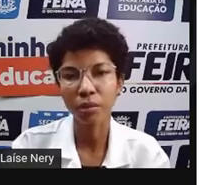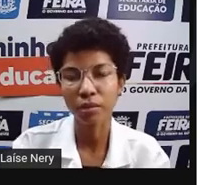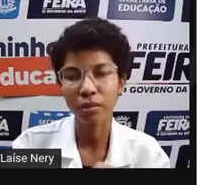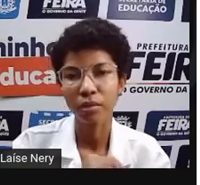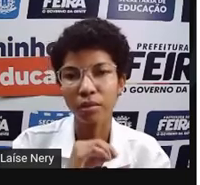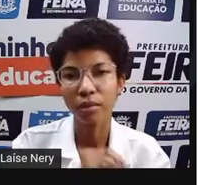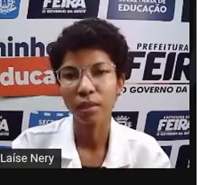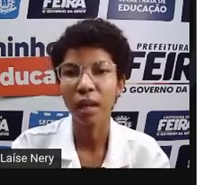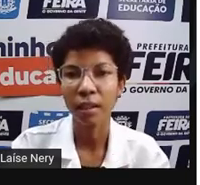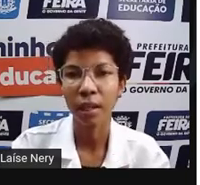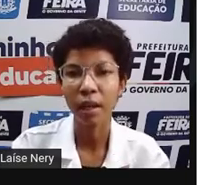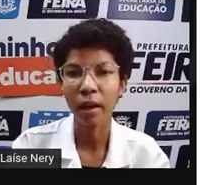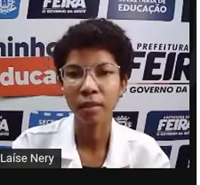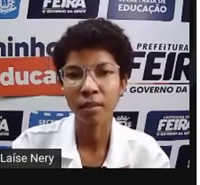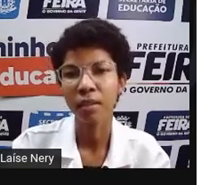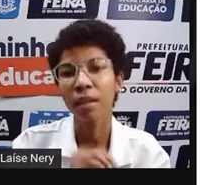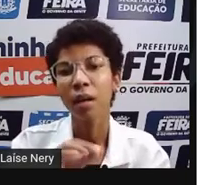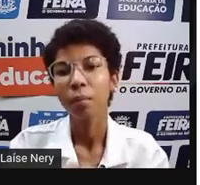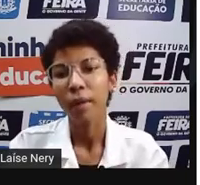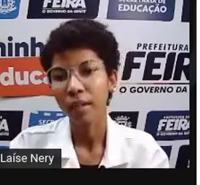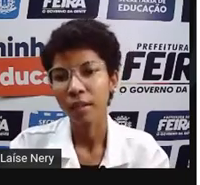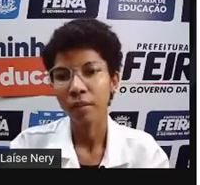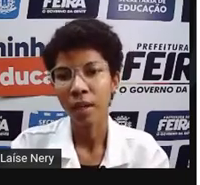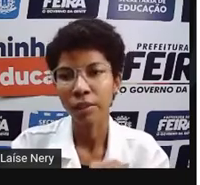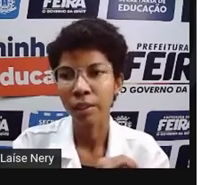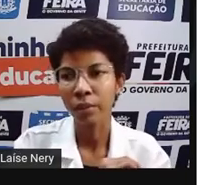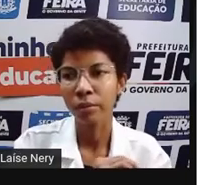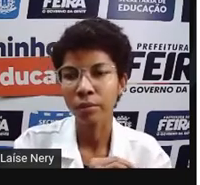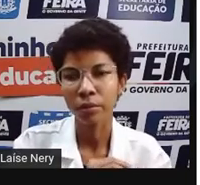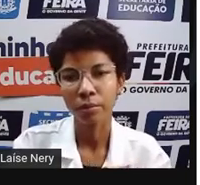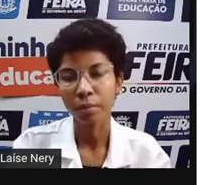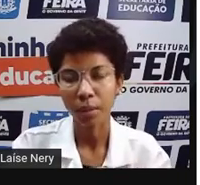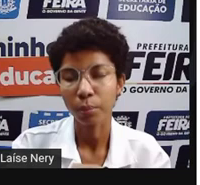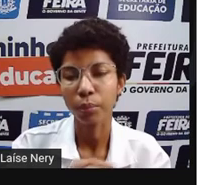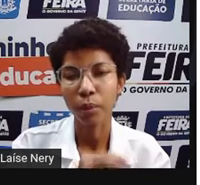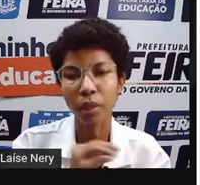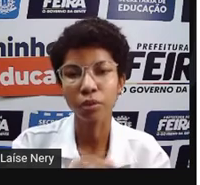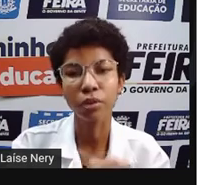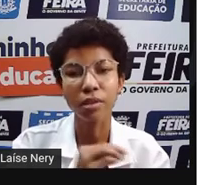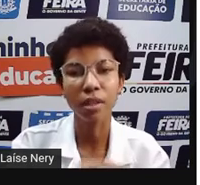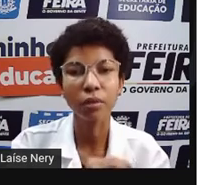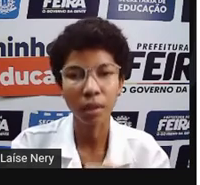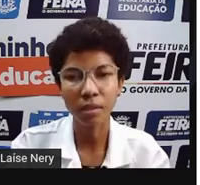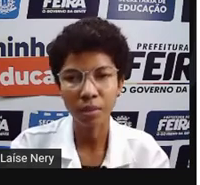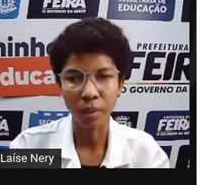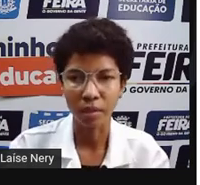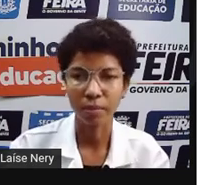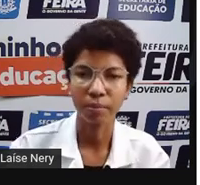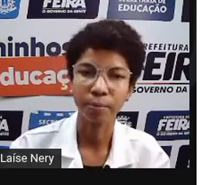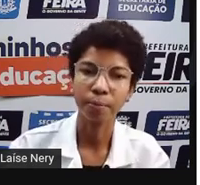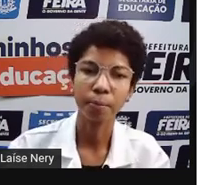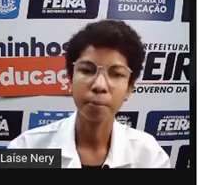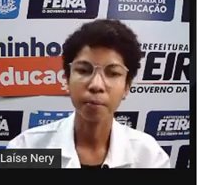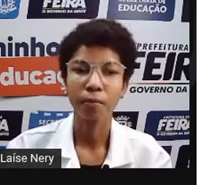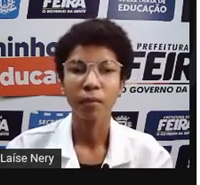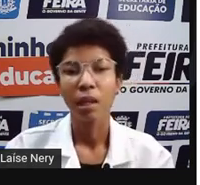que temos na casa para que não haja nenhum, por questões de segurança mesmo.